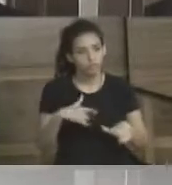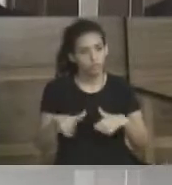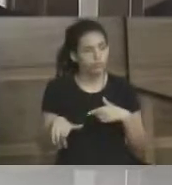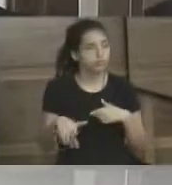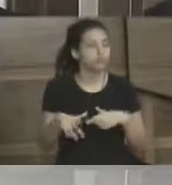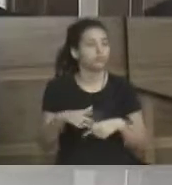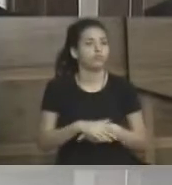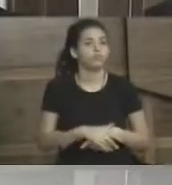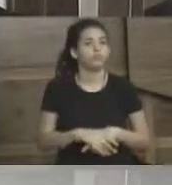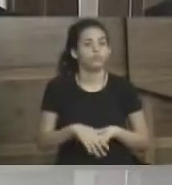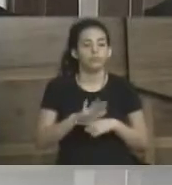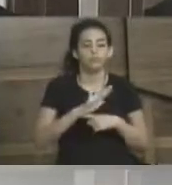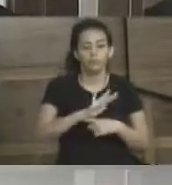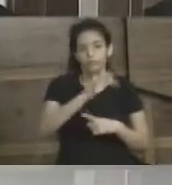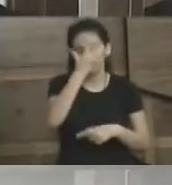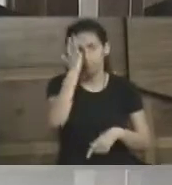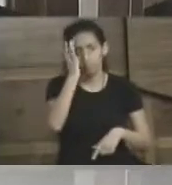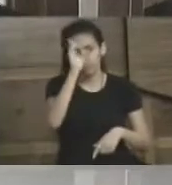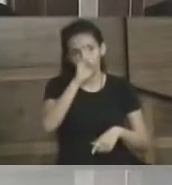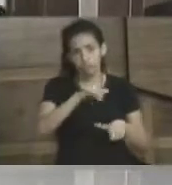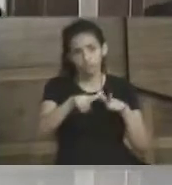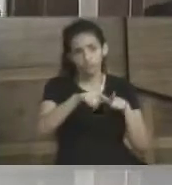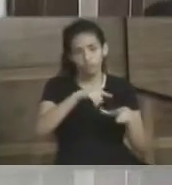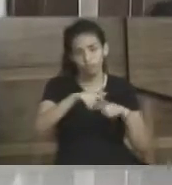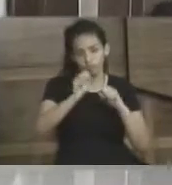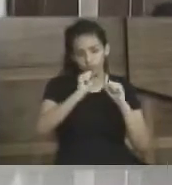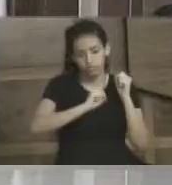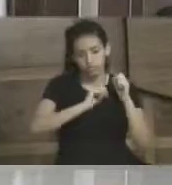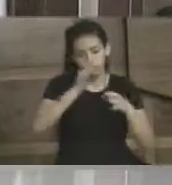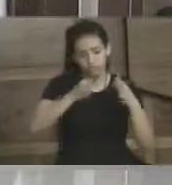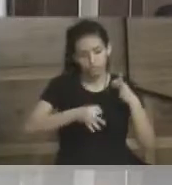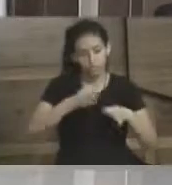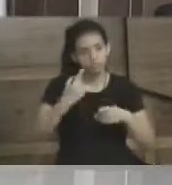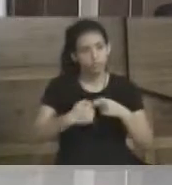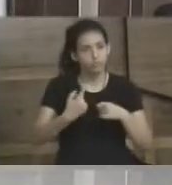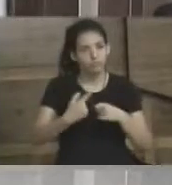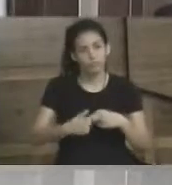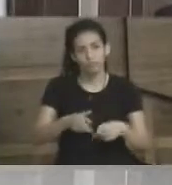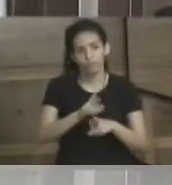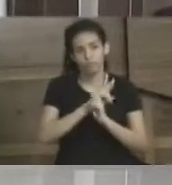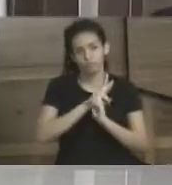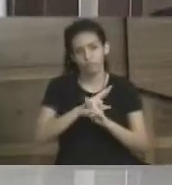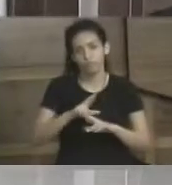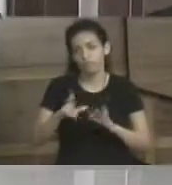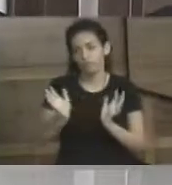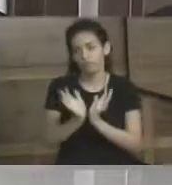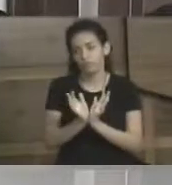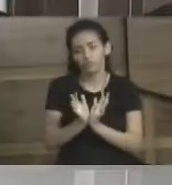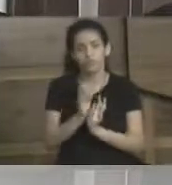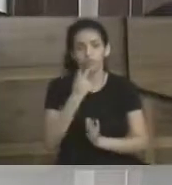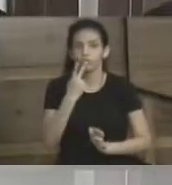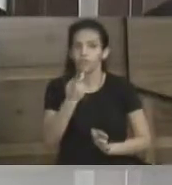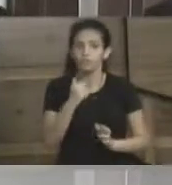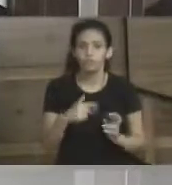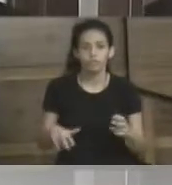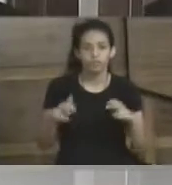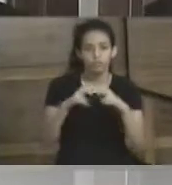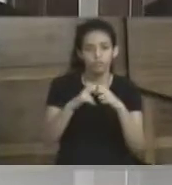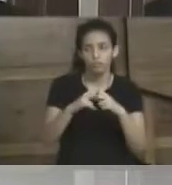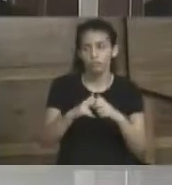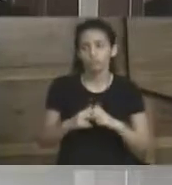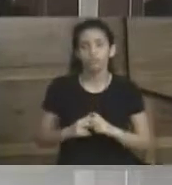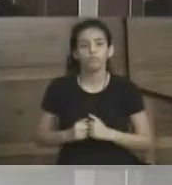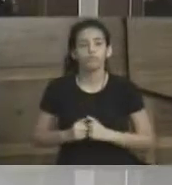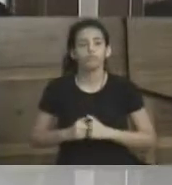trabalhadores na Justiça. Porque isso é uma competência que é da cooperativa, mas dizer para eles que a Câmara Legislativa de Angra dos Reis